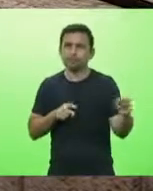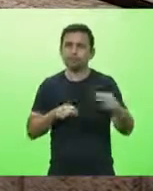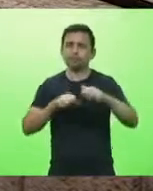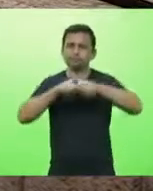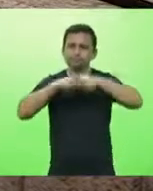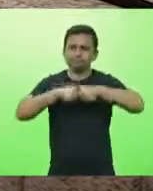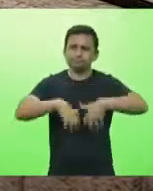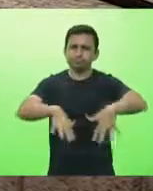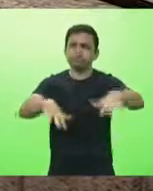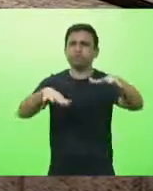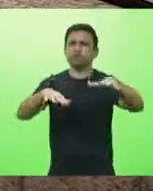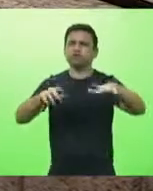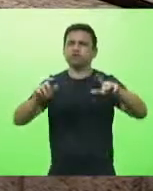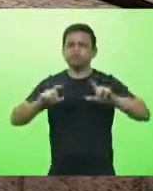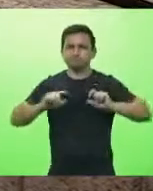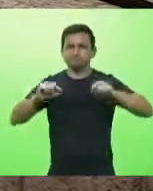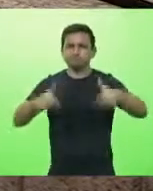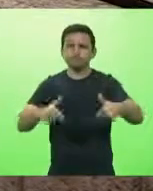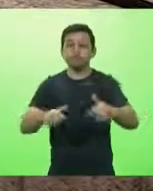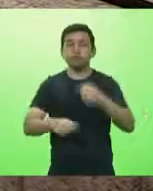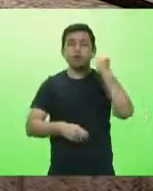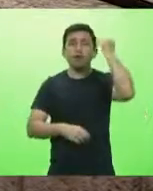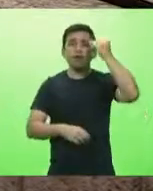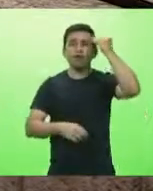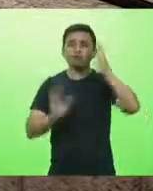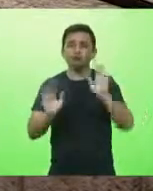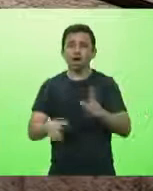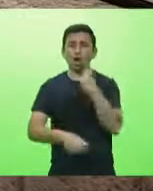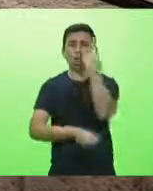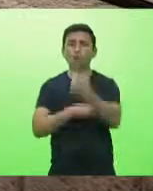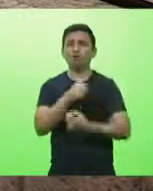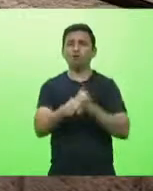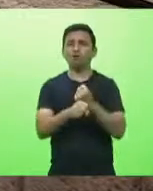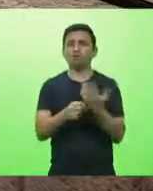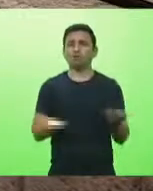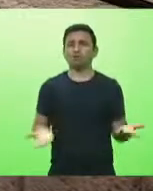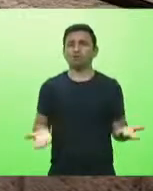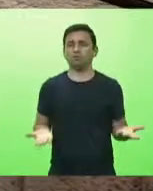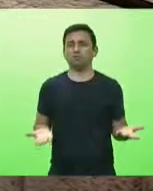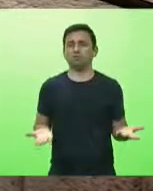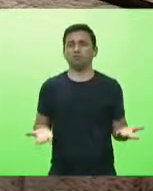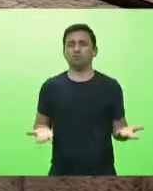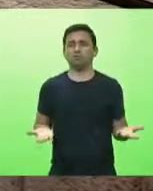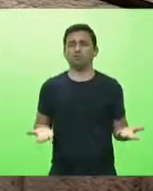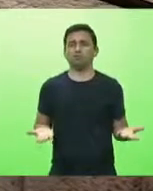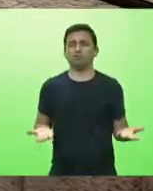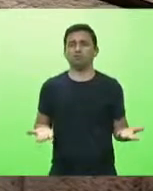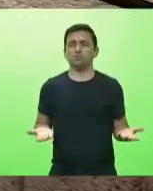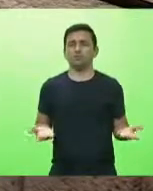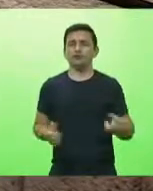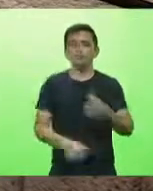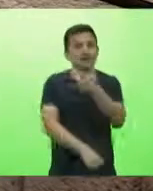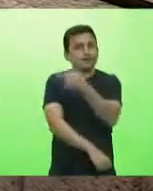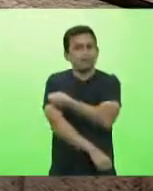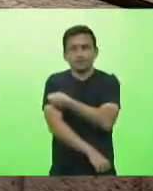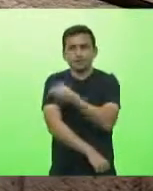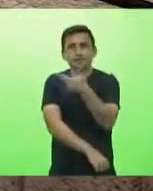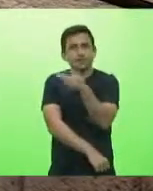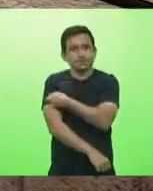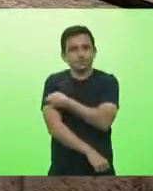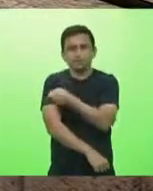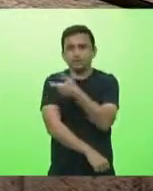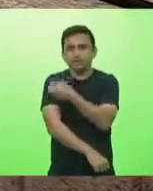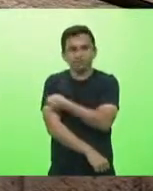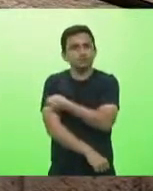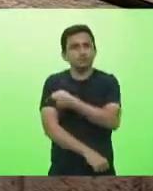superar já temos a experiência de um ano com um ano de experiência e senhores deputados vacina vacina vacina